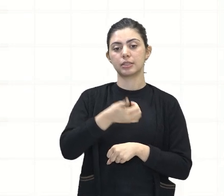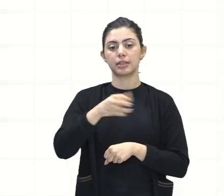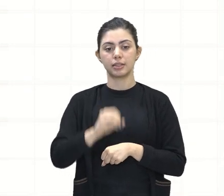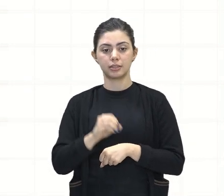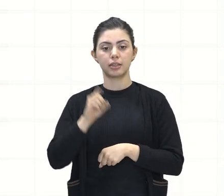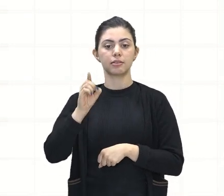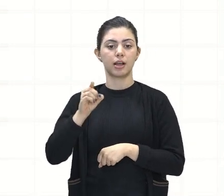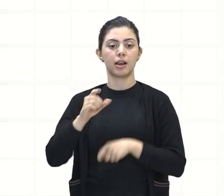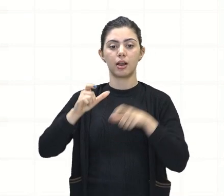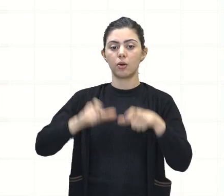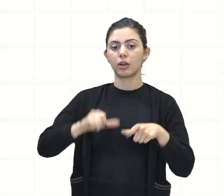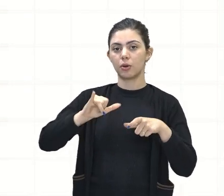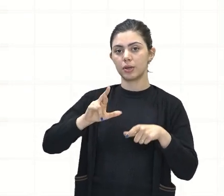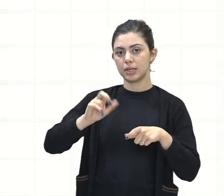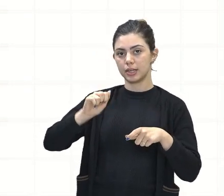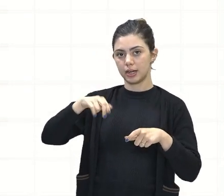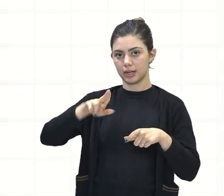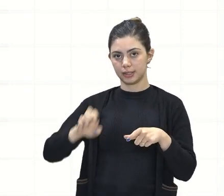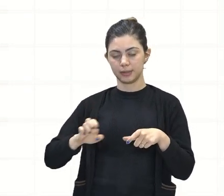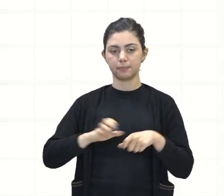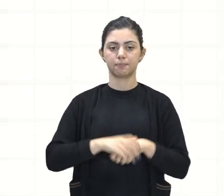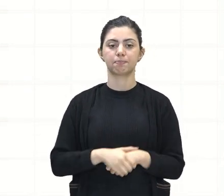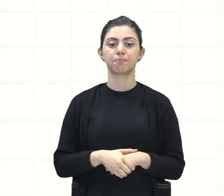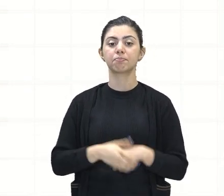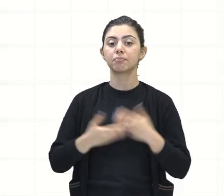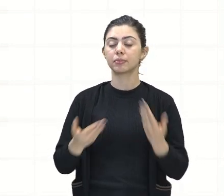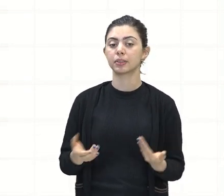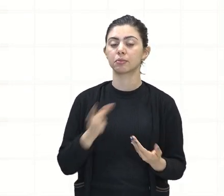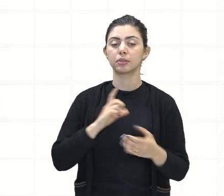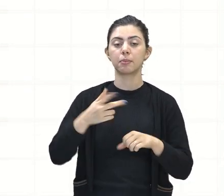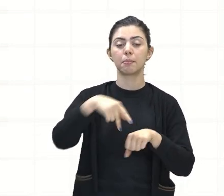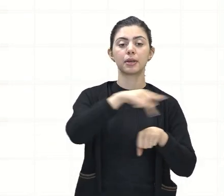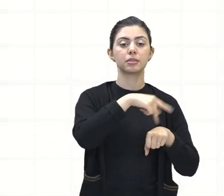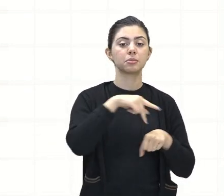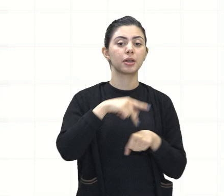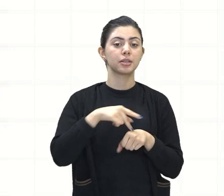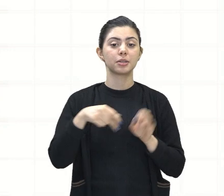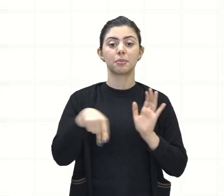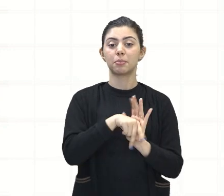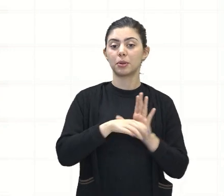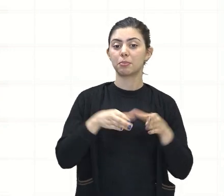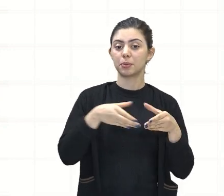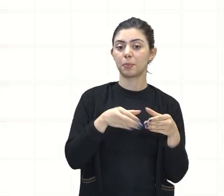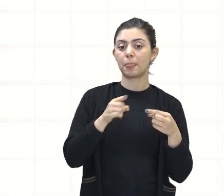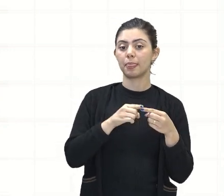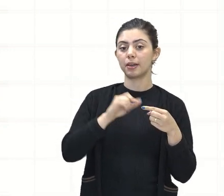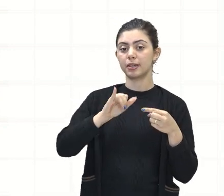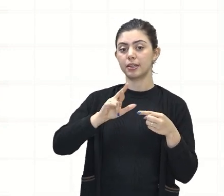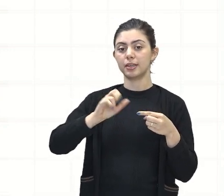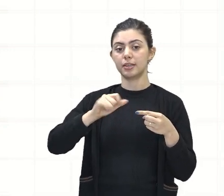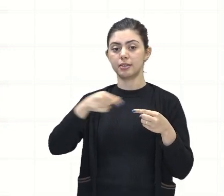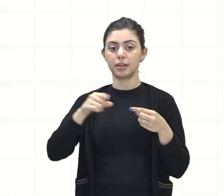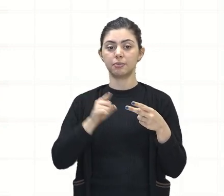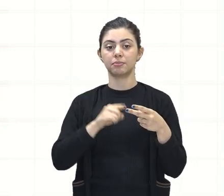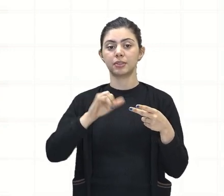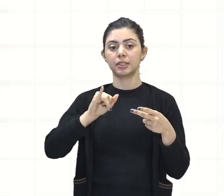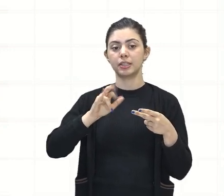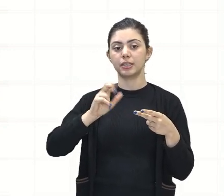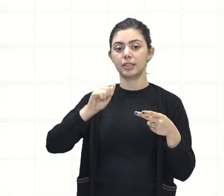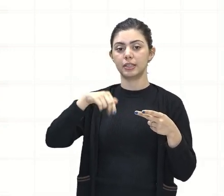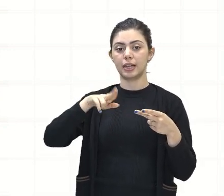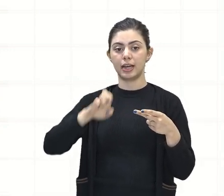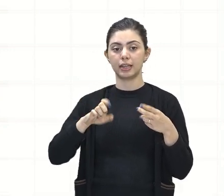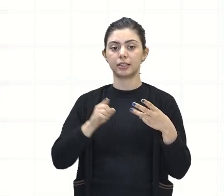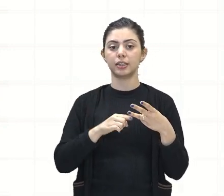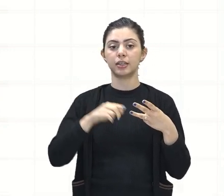Iraque. Bem, nós temos como membros fundadores da OPEP o Irã, o Iraque, o Kuwait,